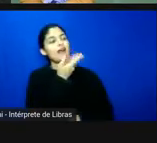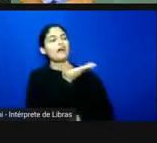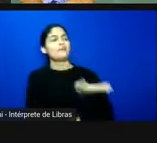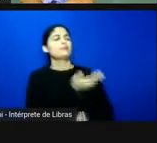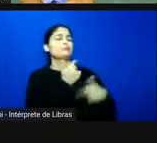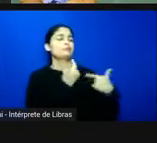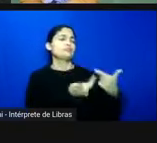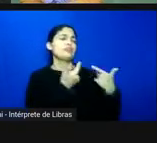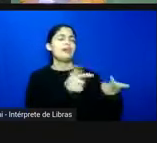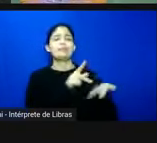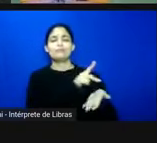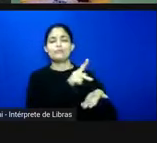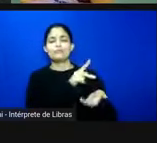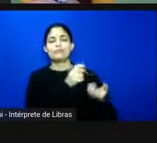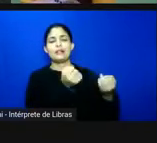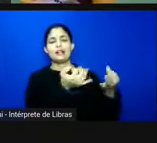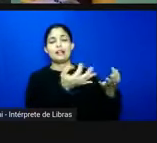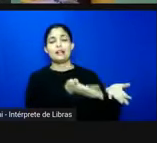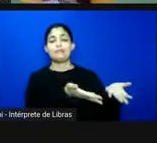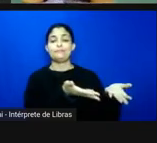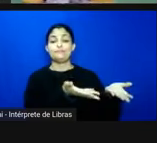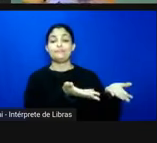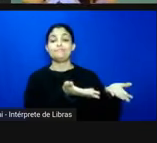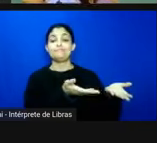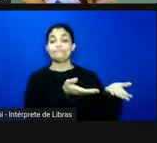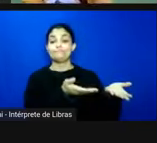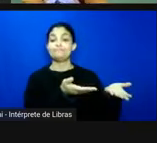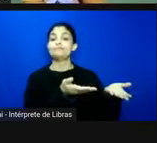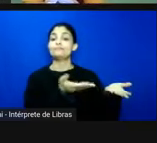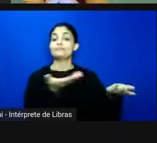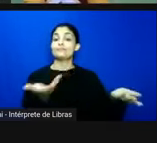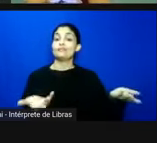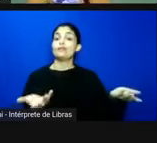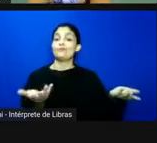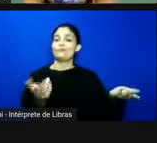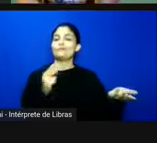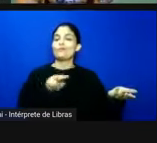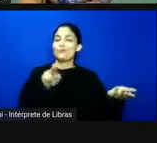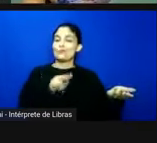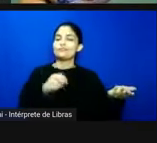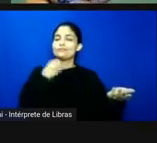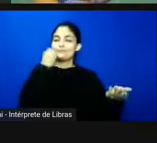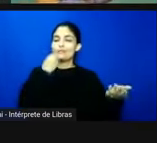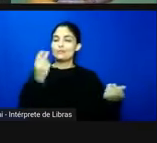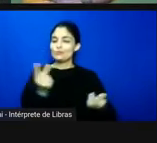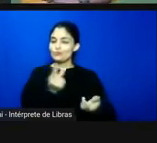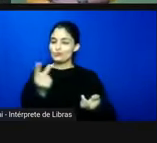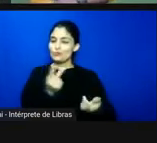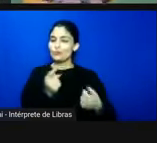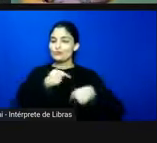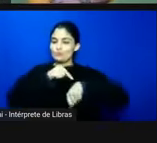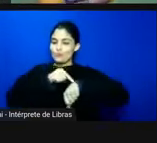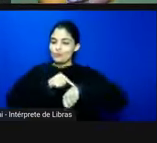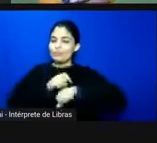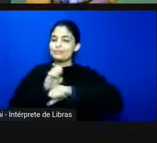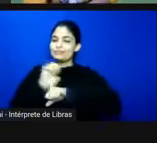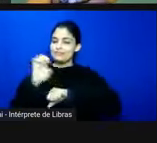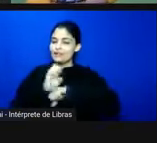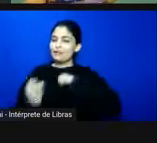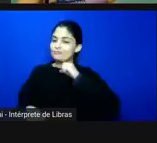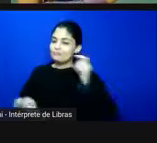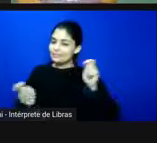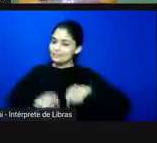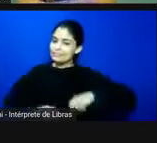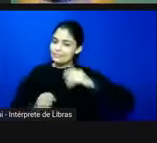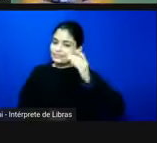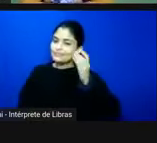é então vai ter que utilizando as experiências dos dois momentos de estágio vai cria cria uma